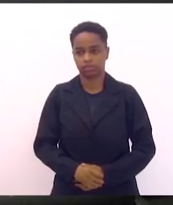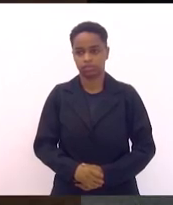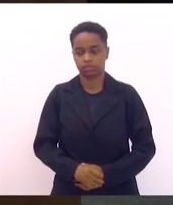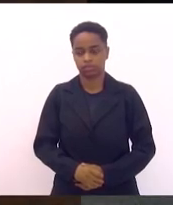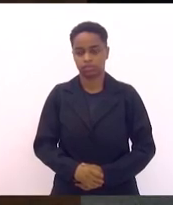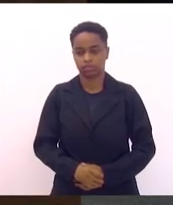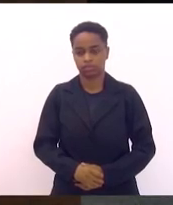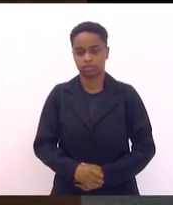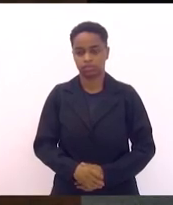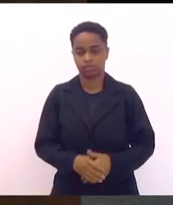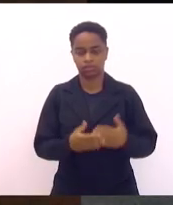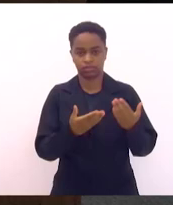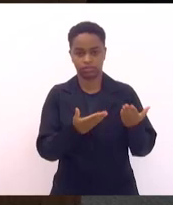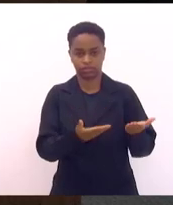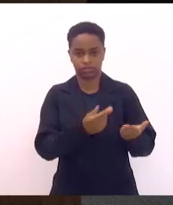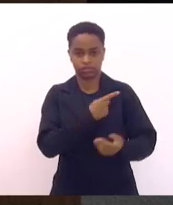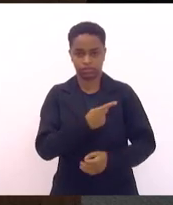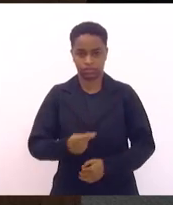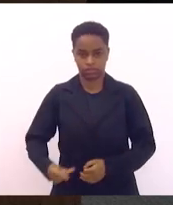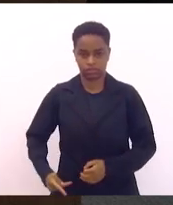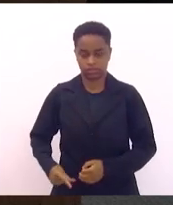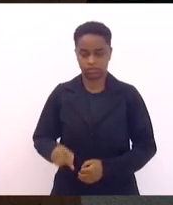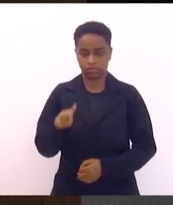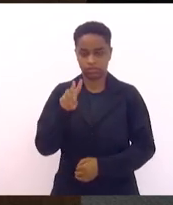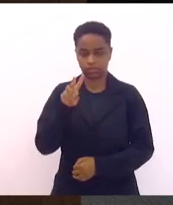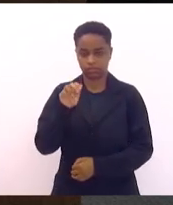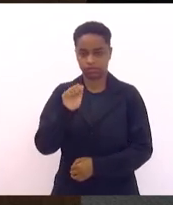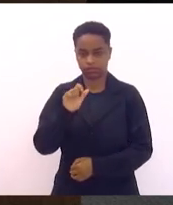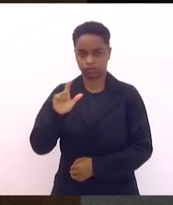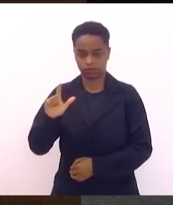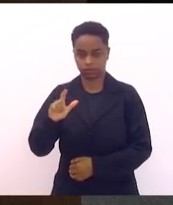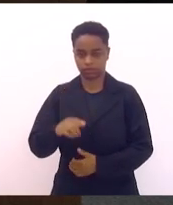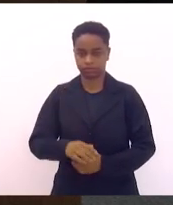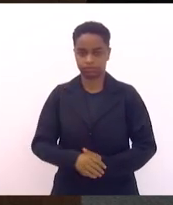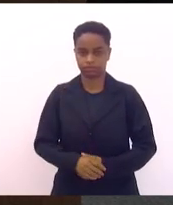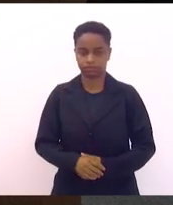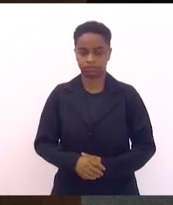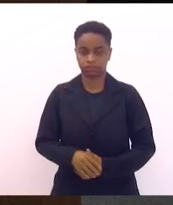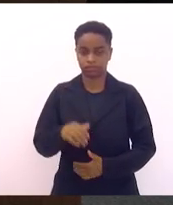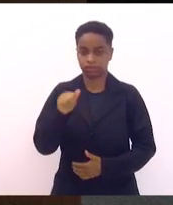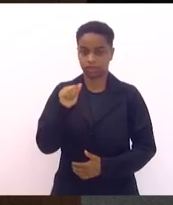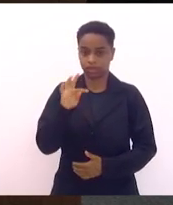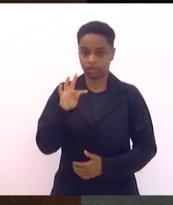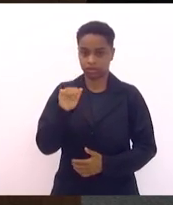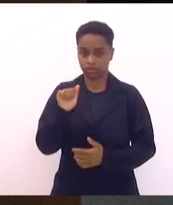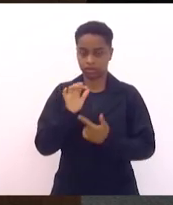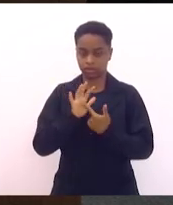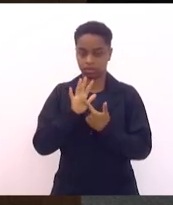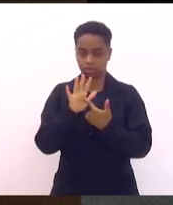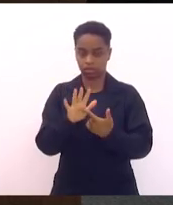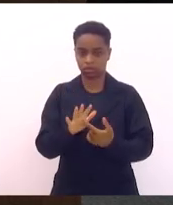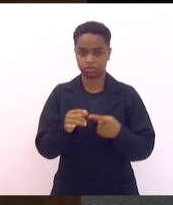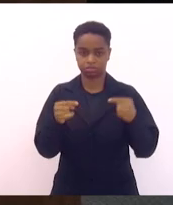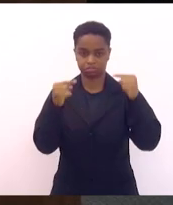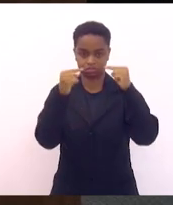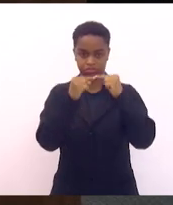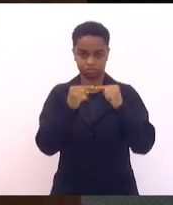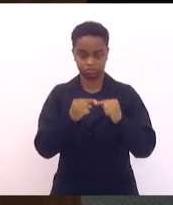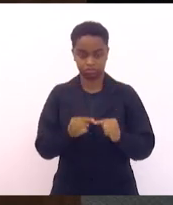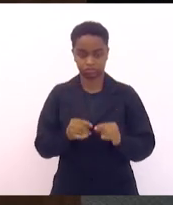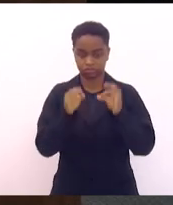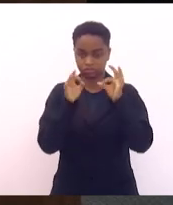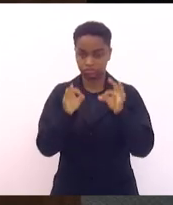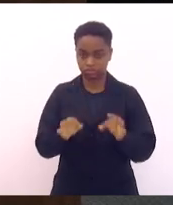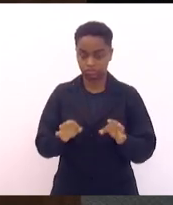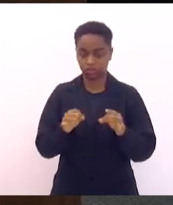Senhor presidente, Valda Seasa, a ata reflete com exatidão o ocorrido